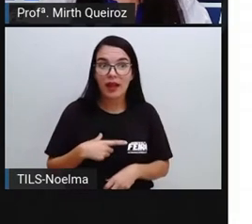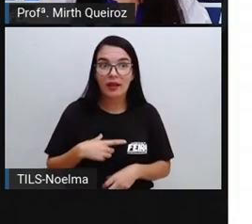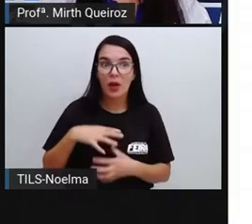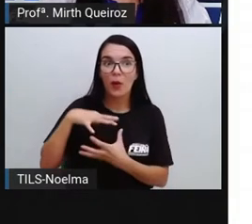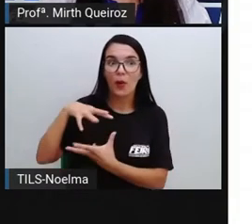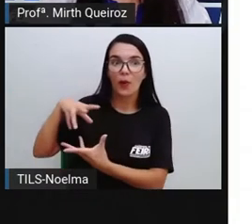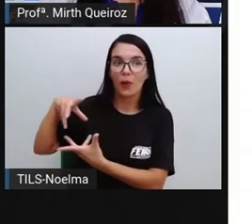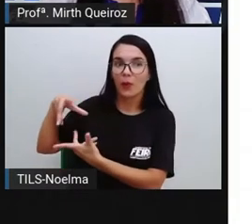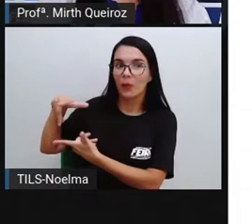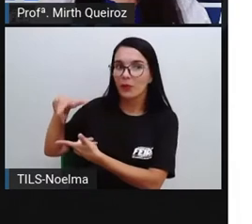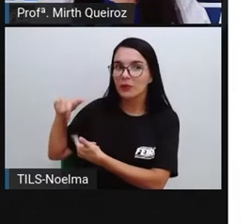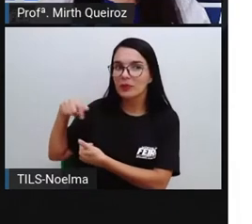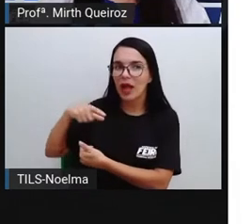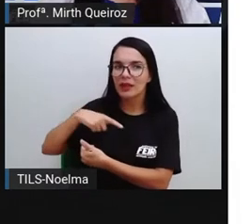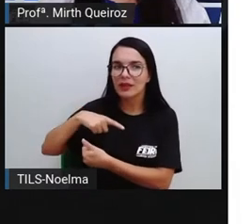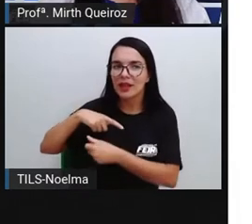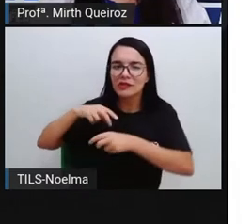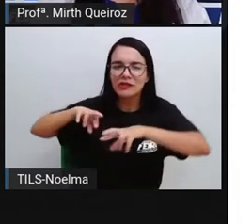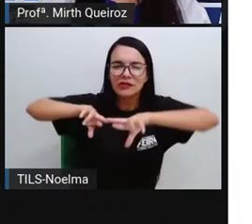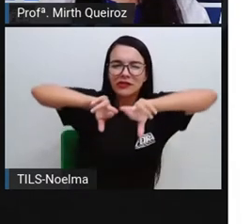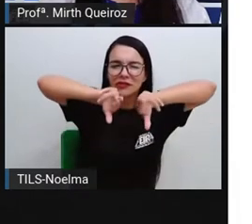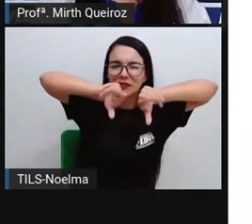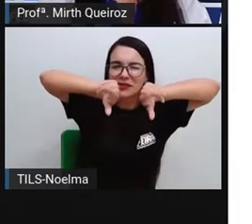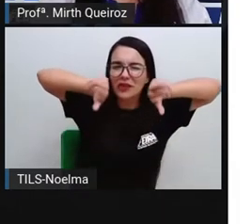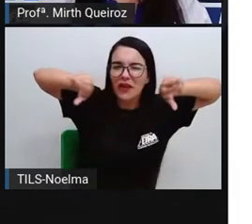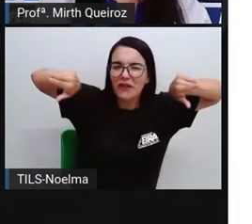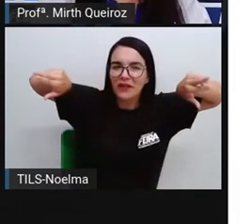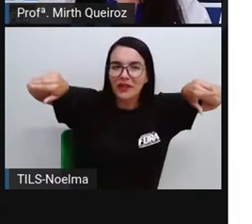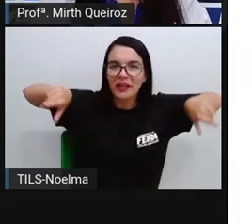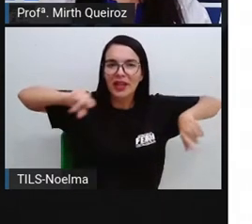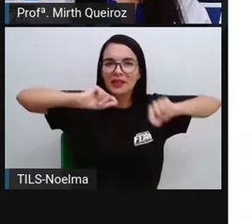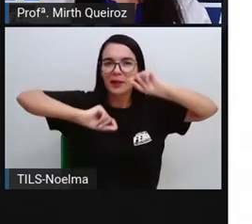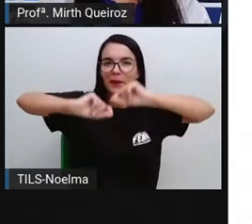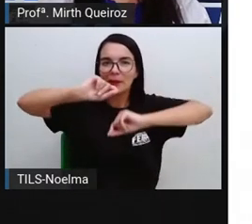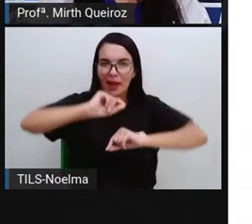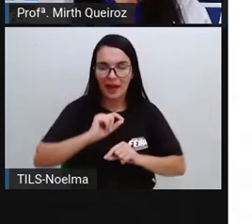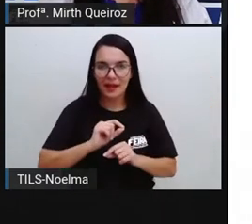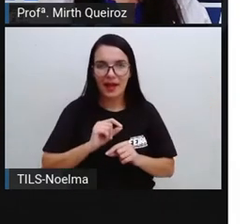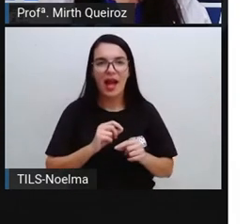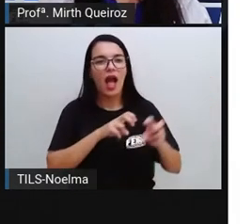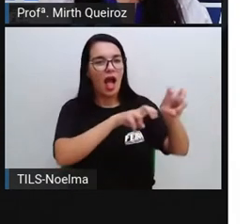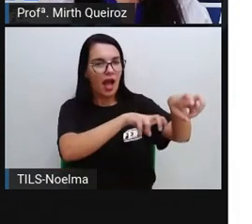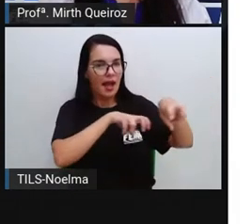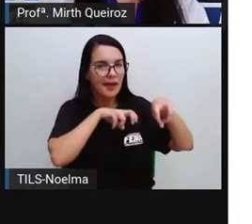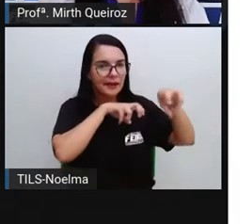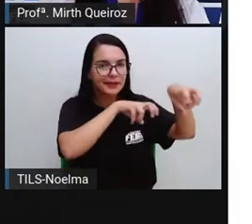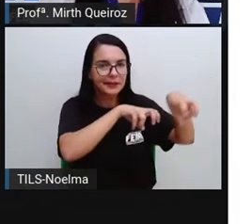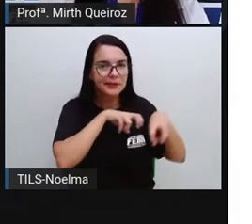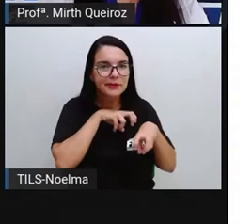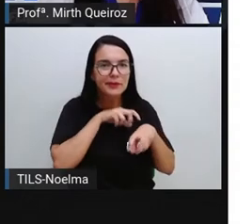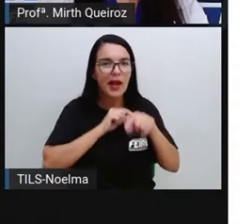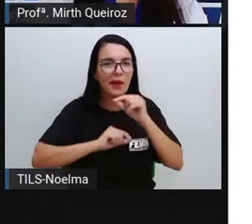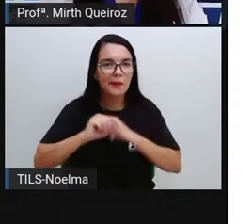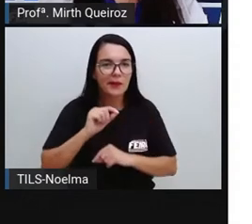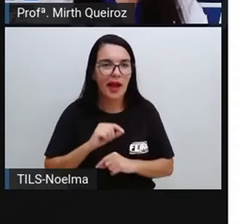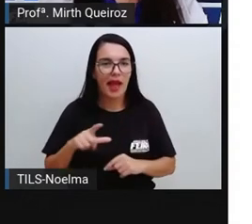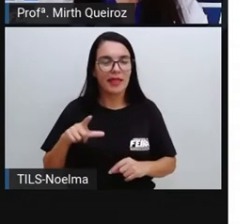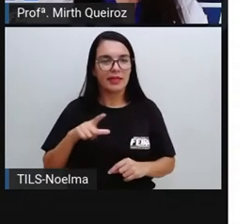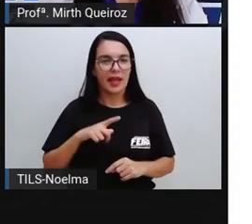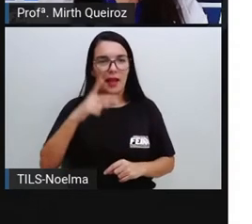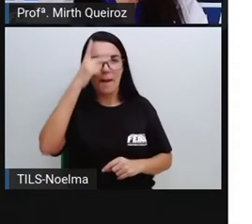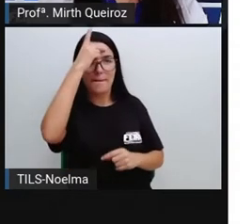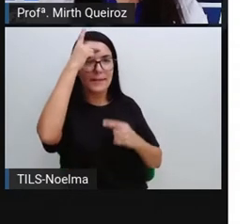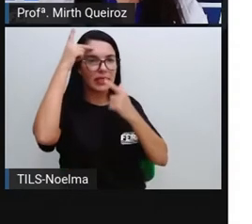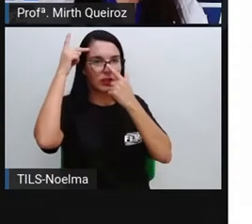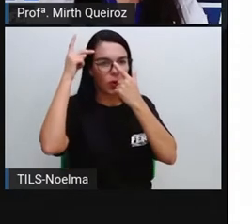é praticada a chamada agricultura tradicional, que é aquela agricultura onde vai empregar grande número de